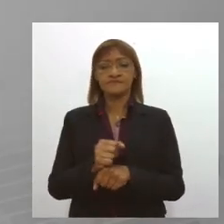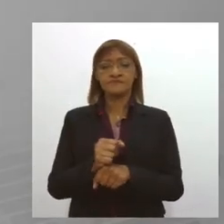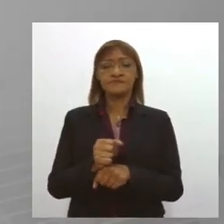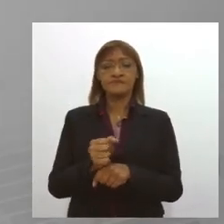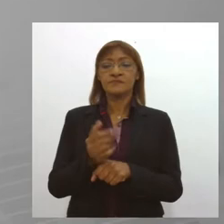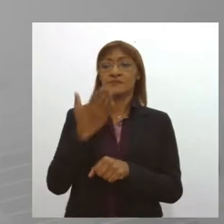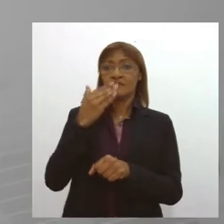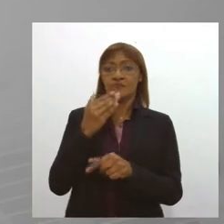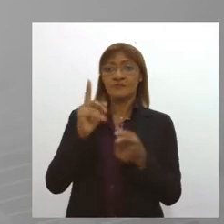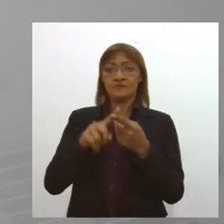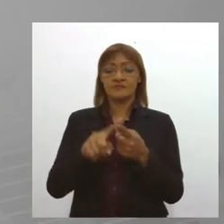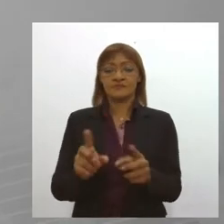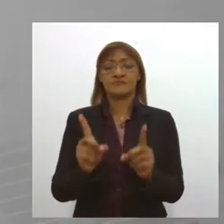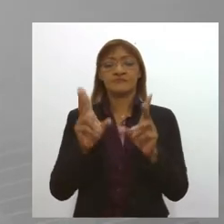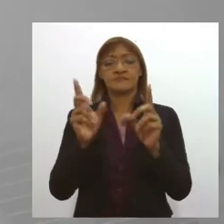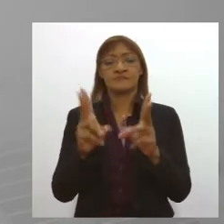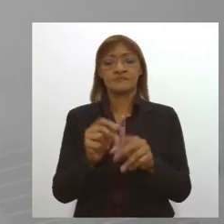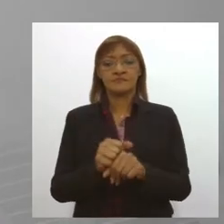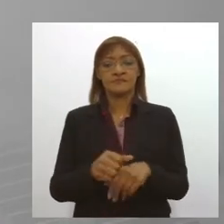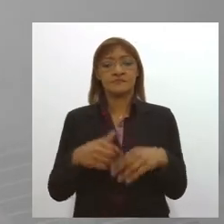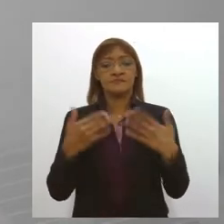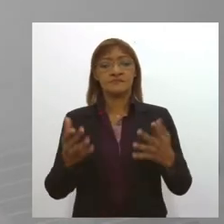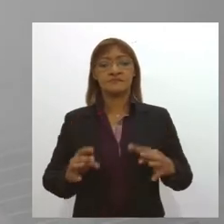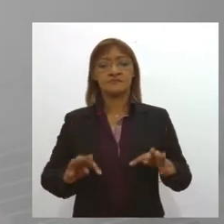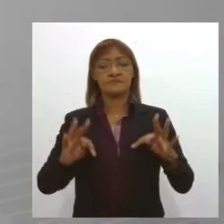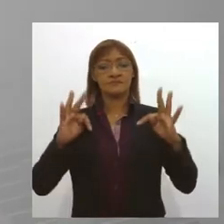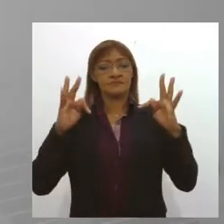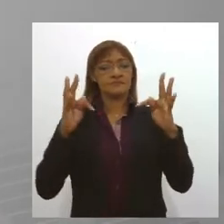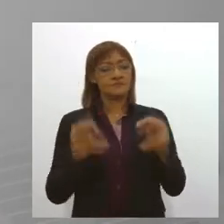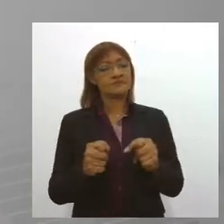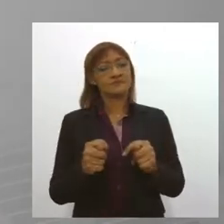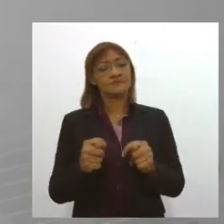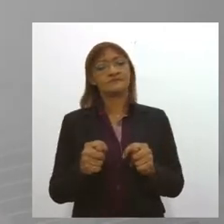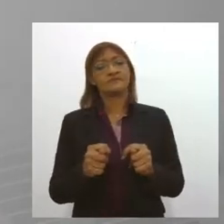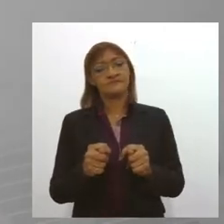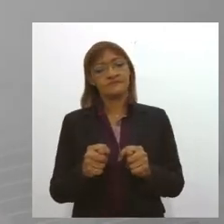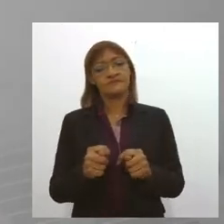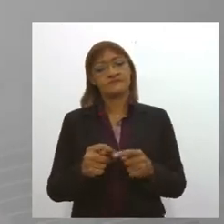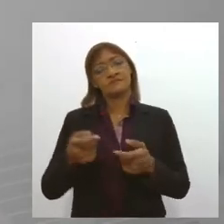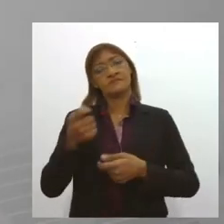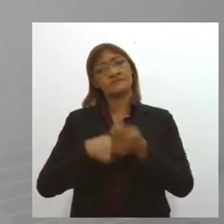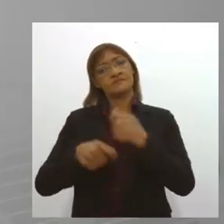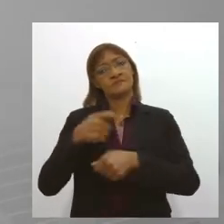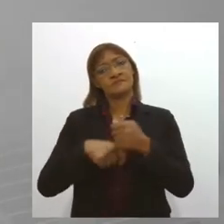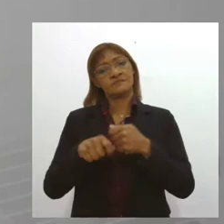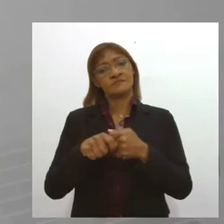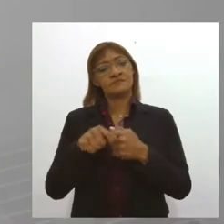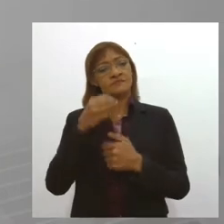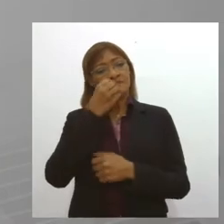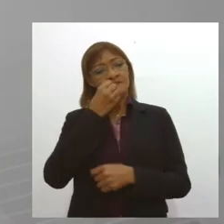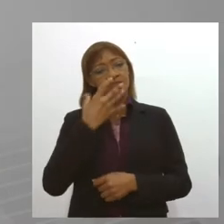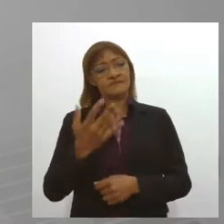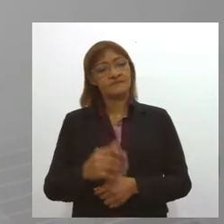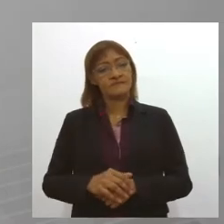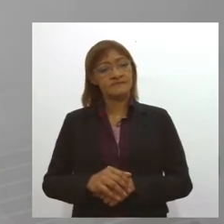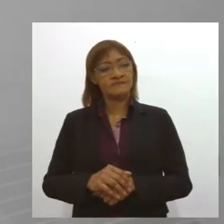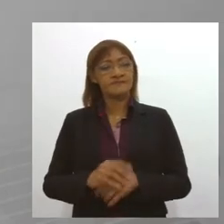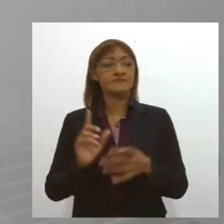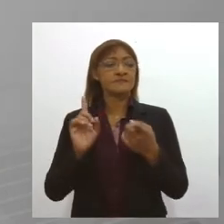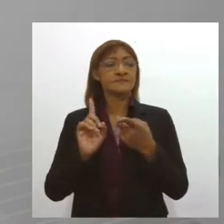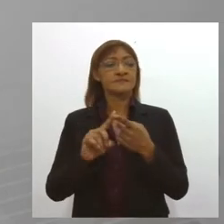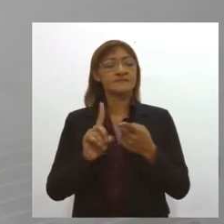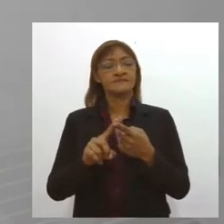então ela é popular ela é economicamente viável e ela é uma